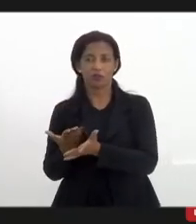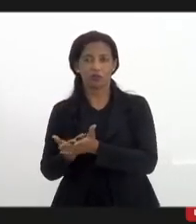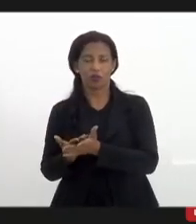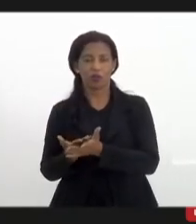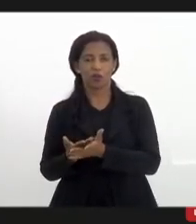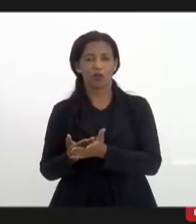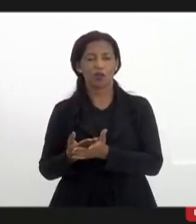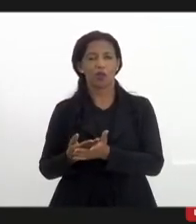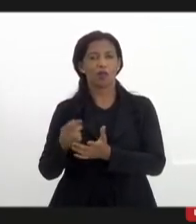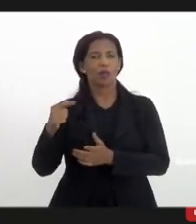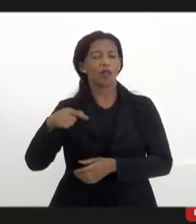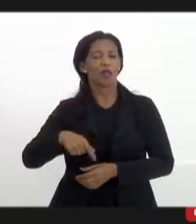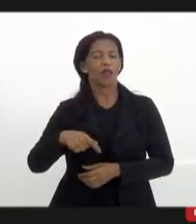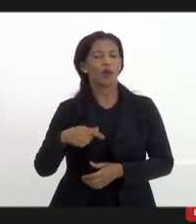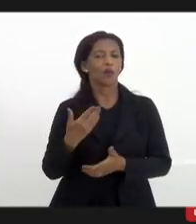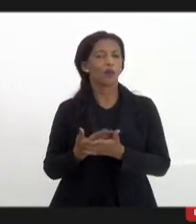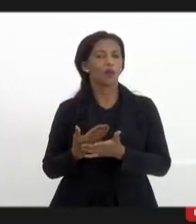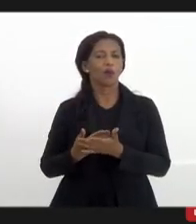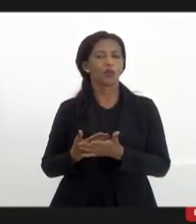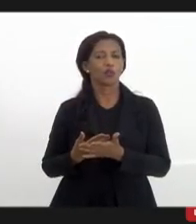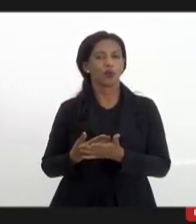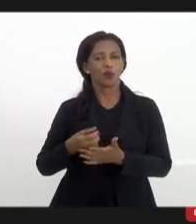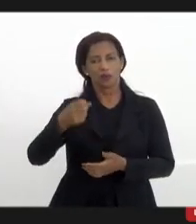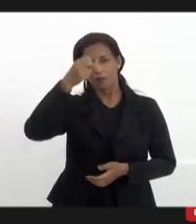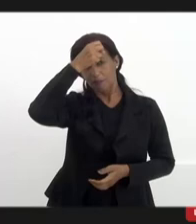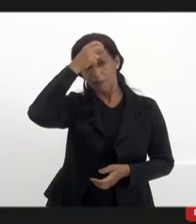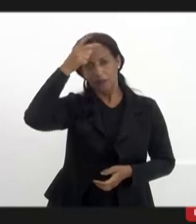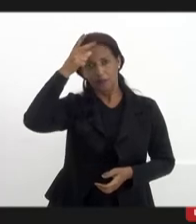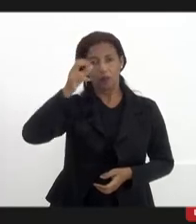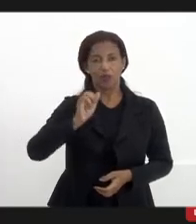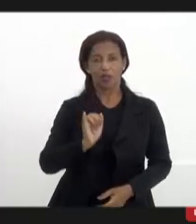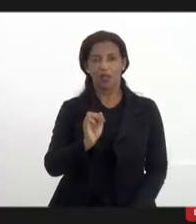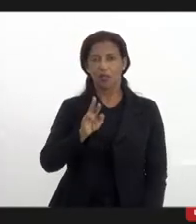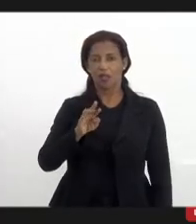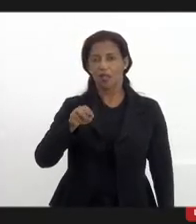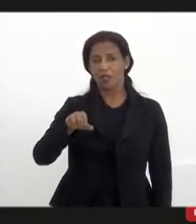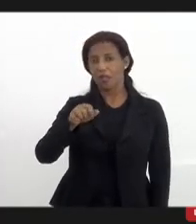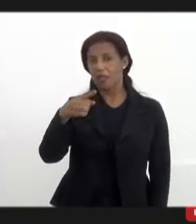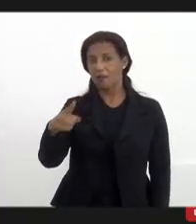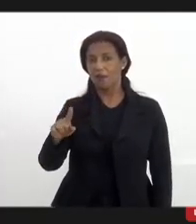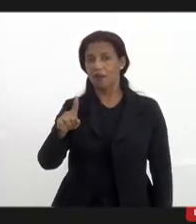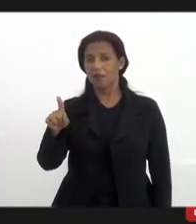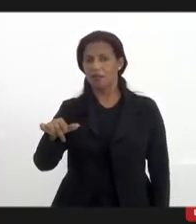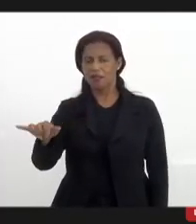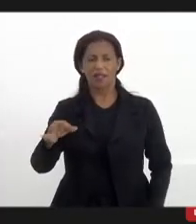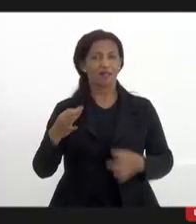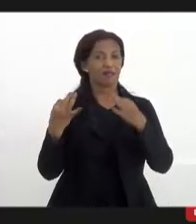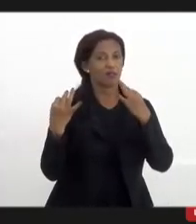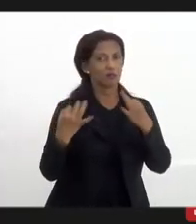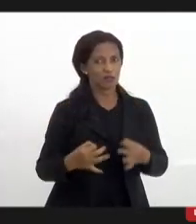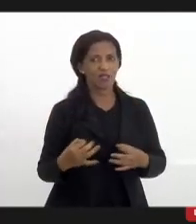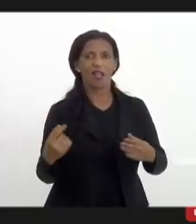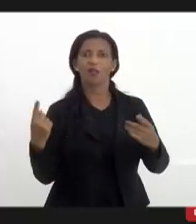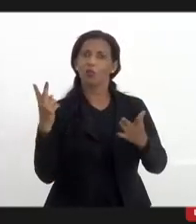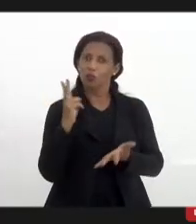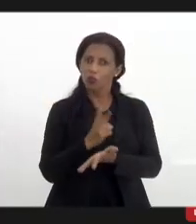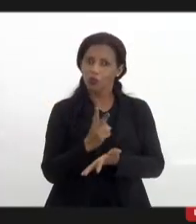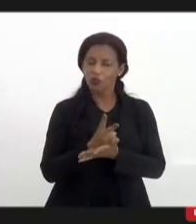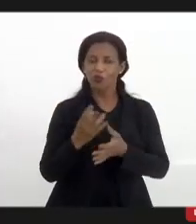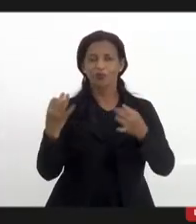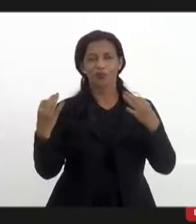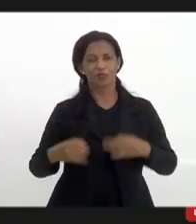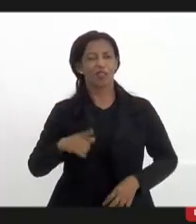escola municipal Irmã Zélia que fica aqui em frente à rádio é uma parceria que nós fizemos deu certo e melhor está dando certo